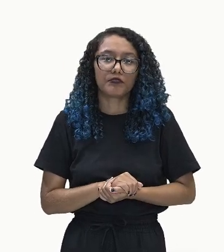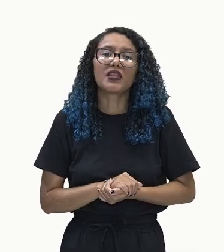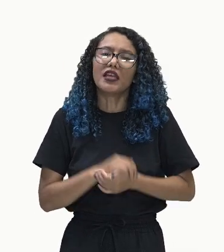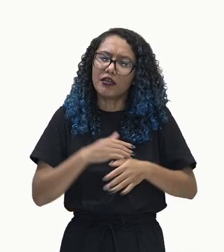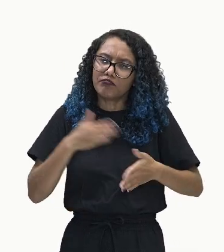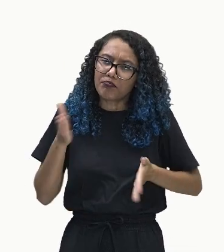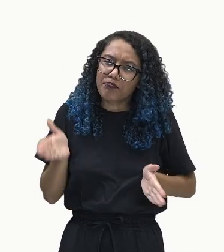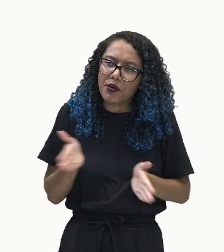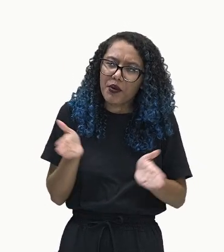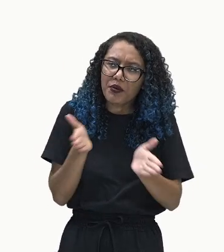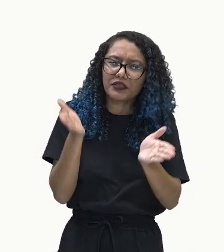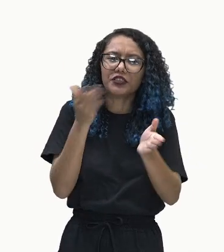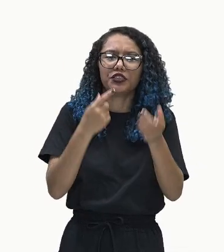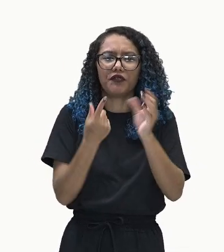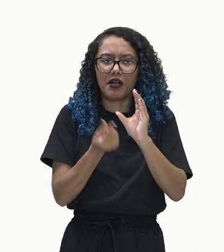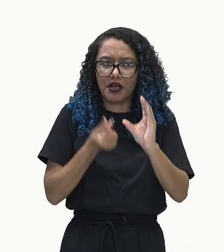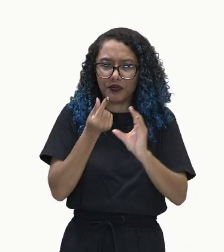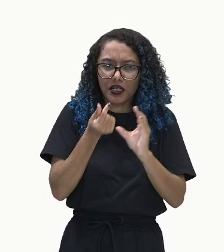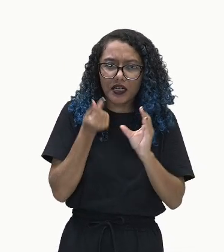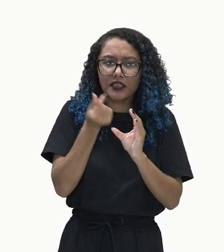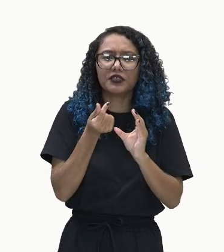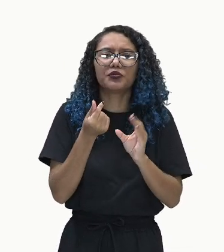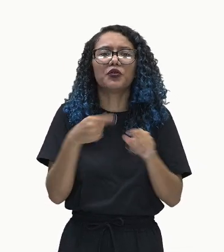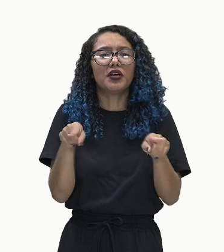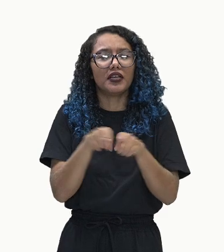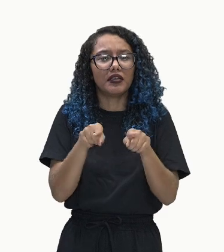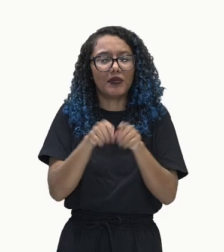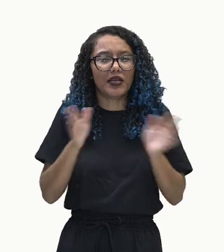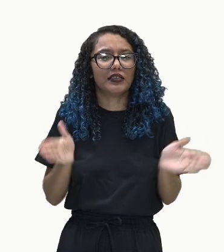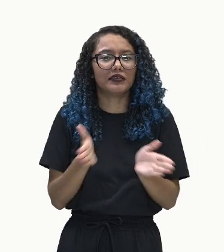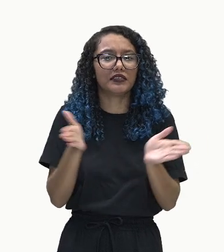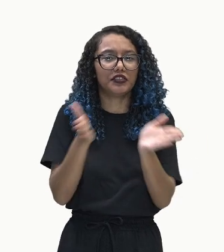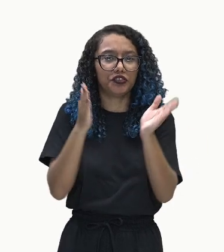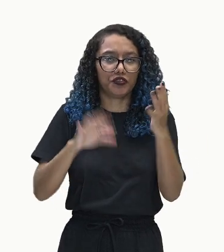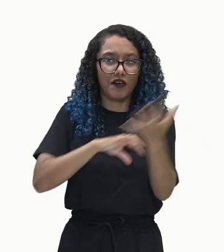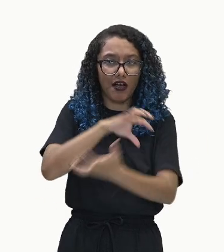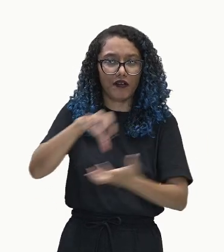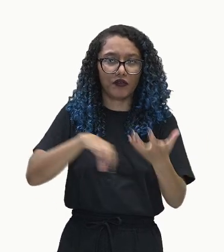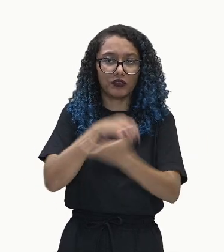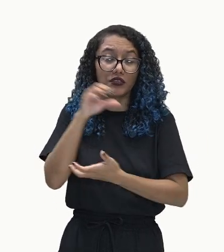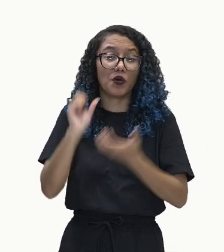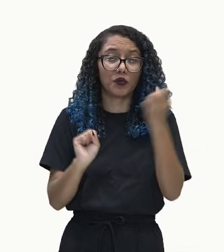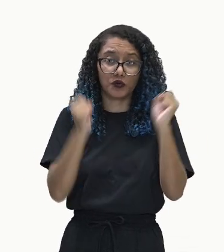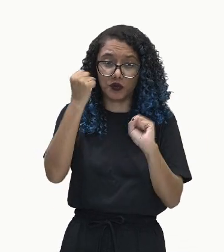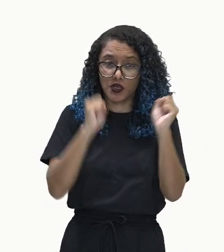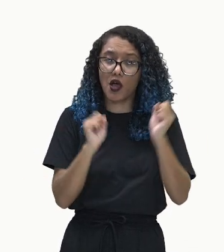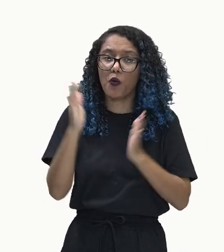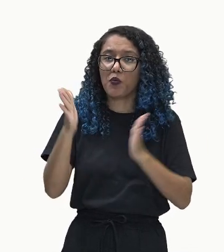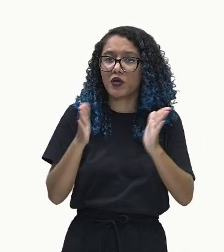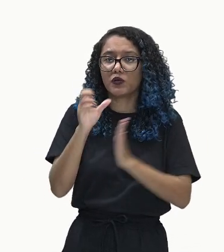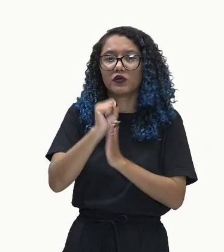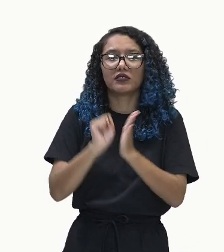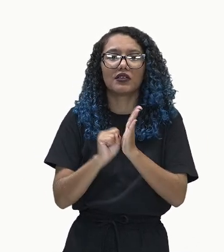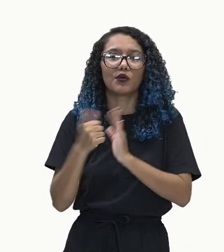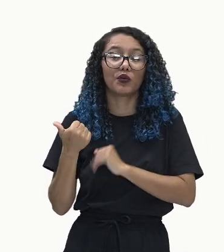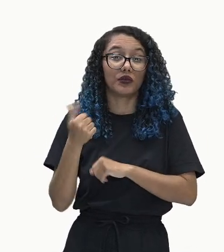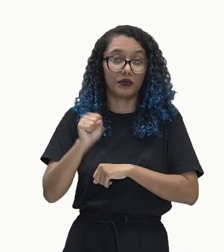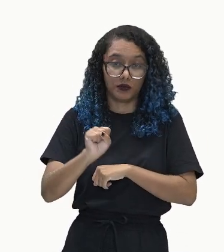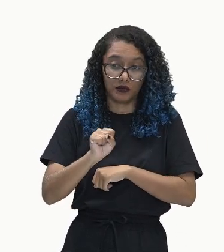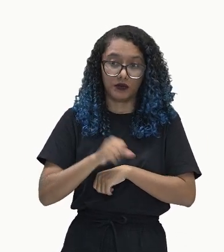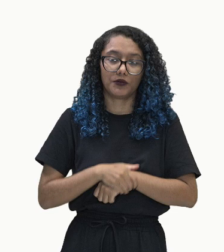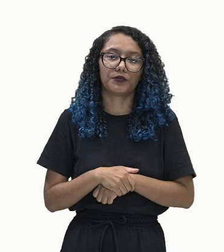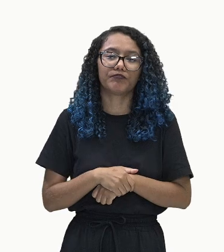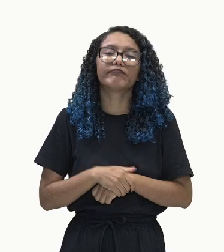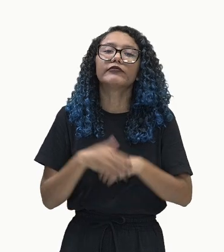realização da Revolução Industrial lá no século XVIII, tá, gente? Então a gente está compreendendo que com o passar do